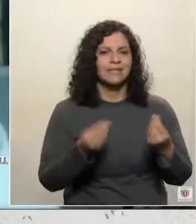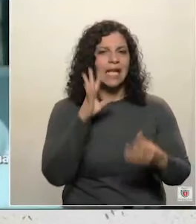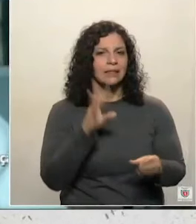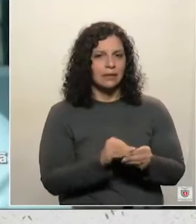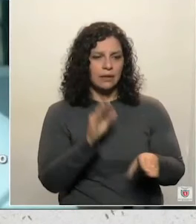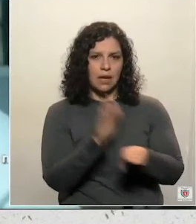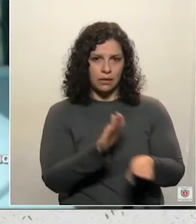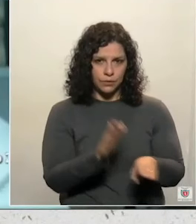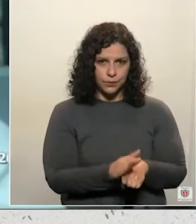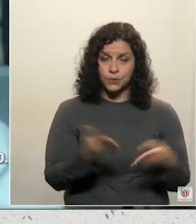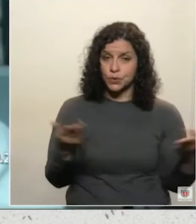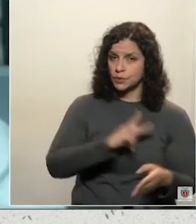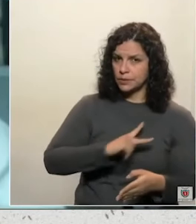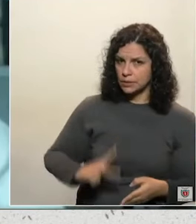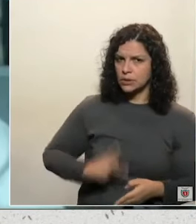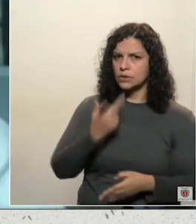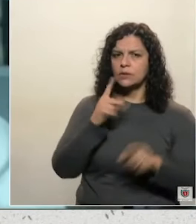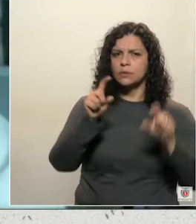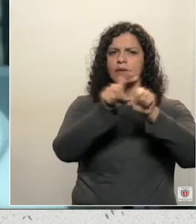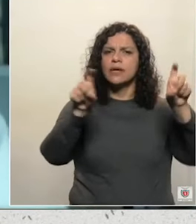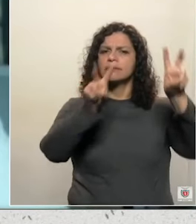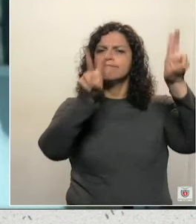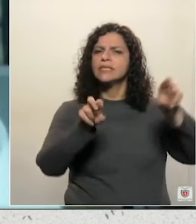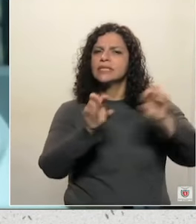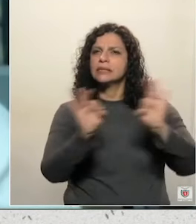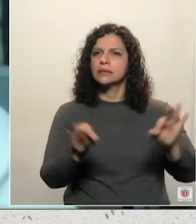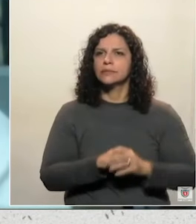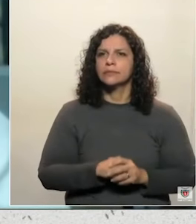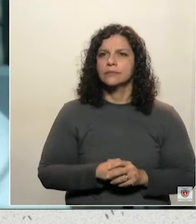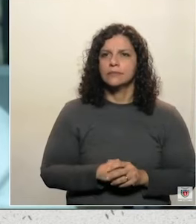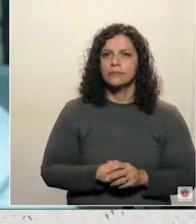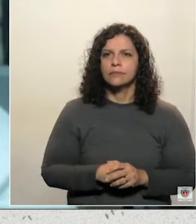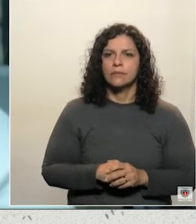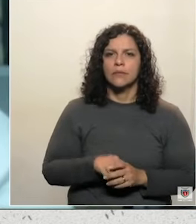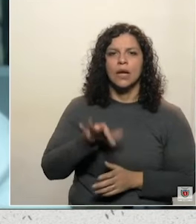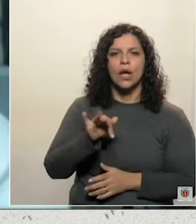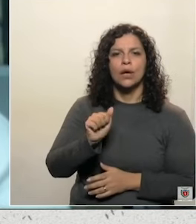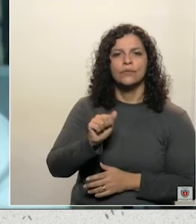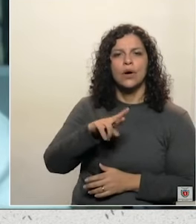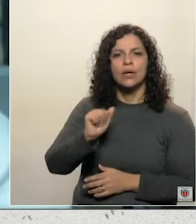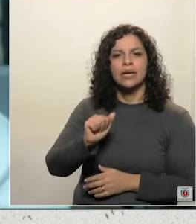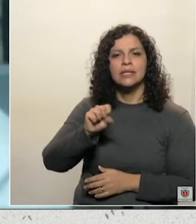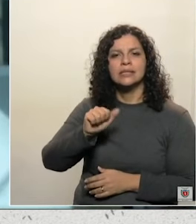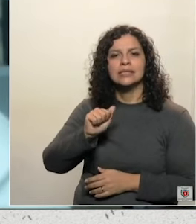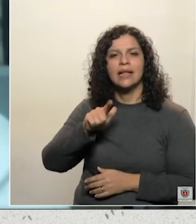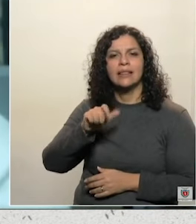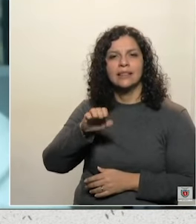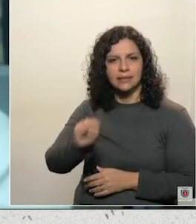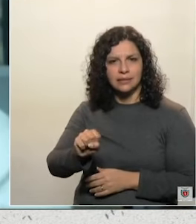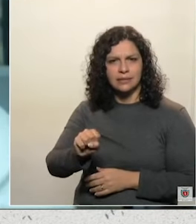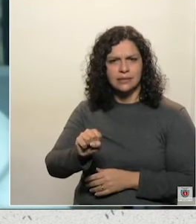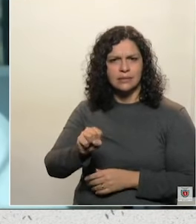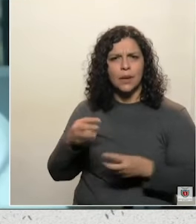Senhor Presidente, eu quero dizer aqui uma frase muito simples. Fora Salles, fora Ricardo Salles,